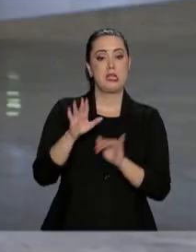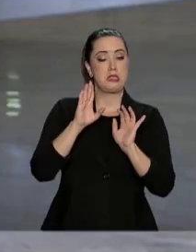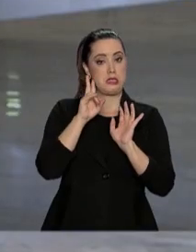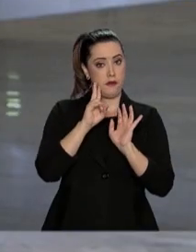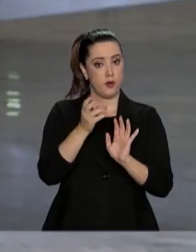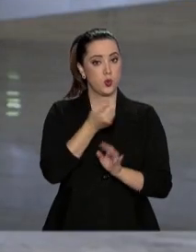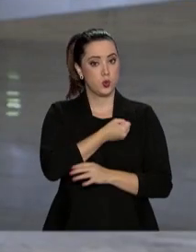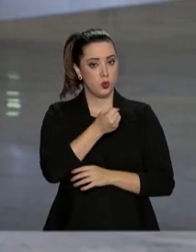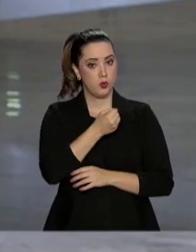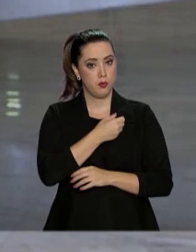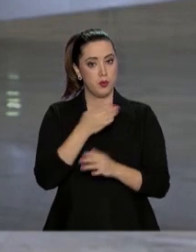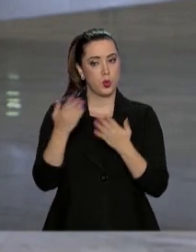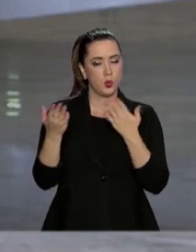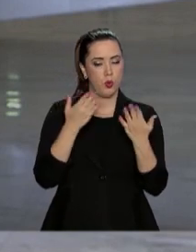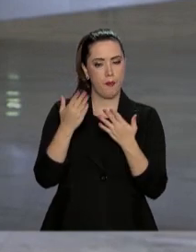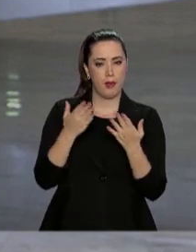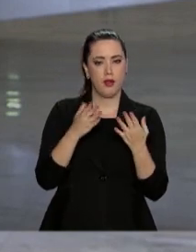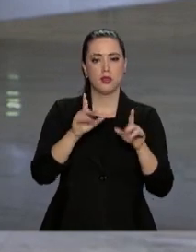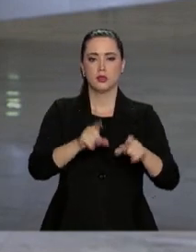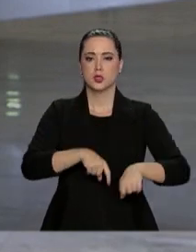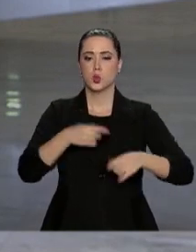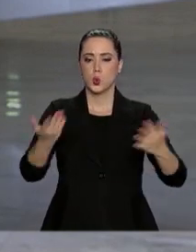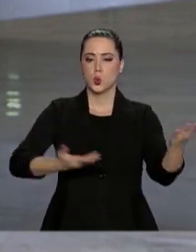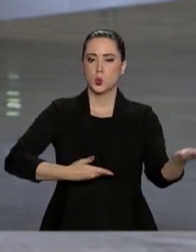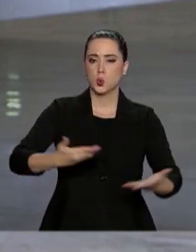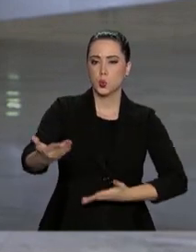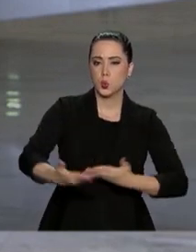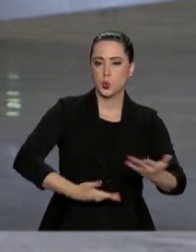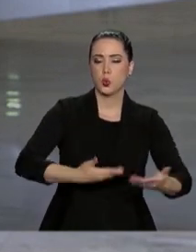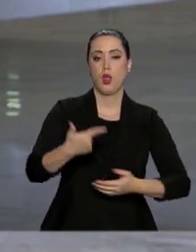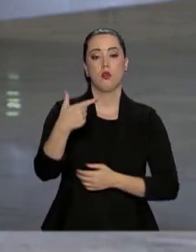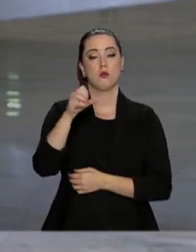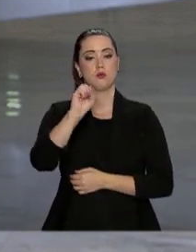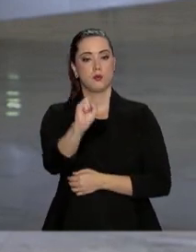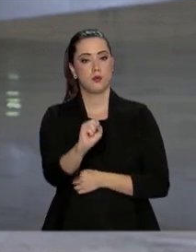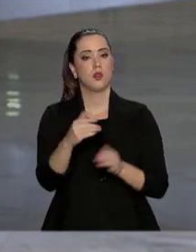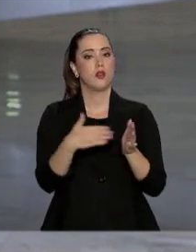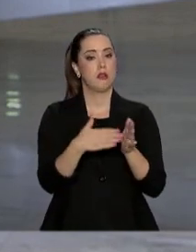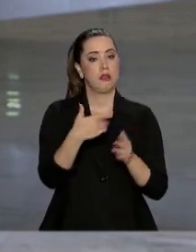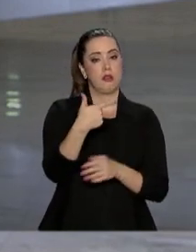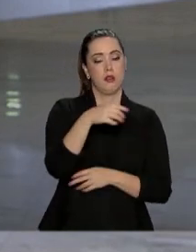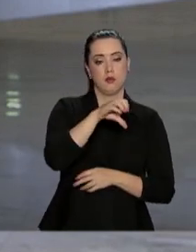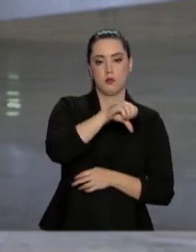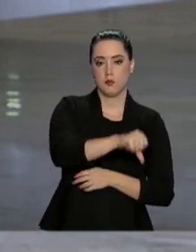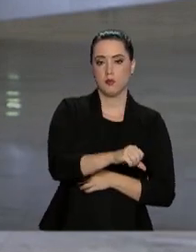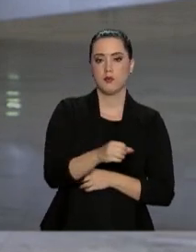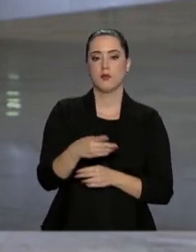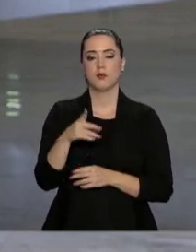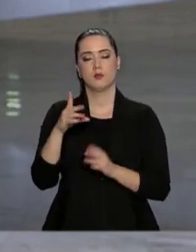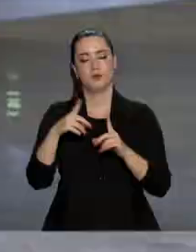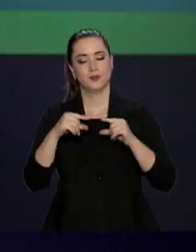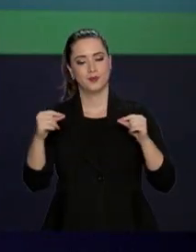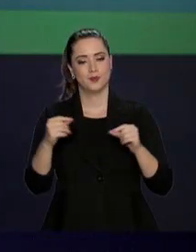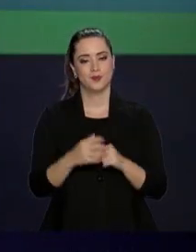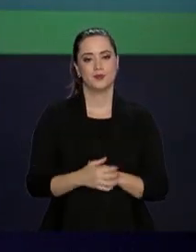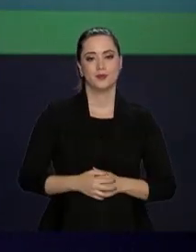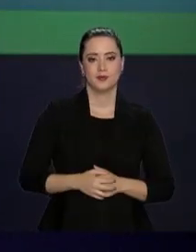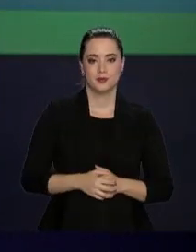são relativos à safra de 2018 e 2019. De Brasília, Daniele Popov.